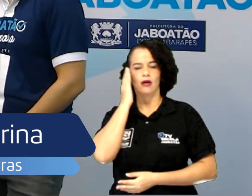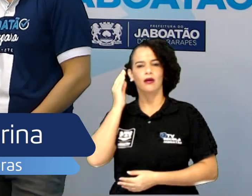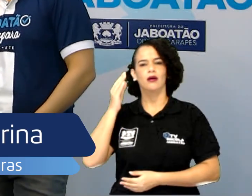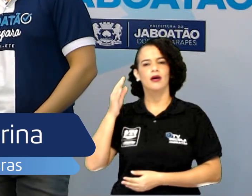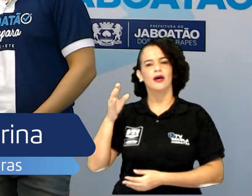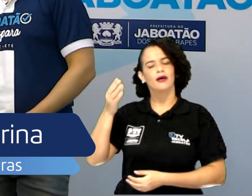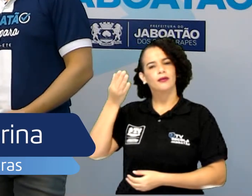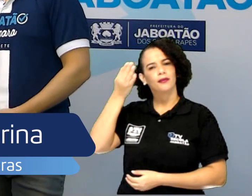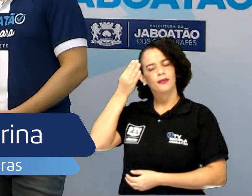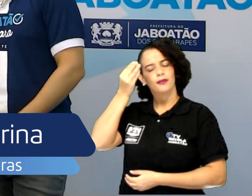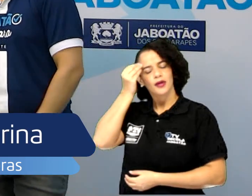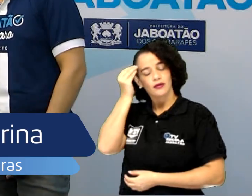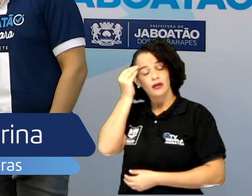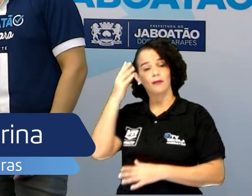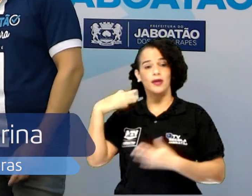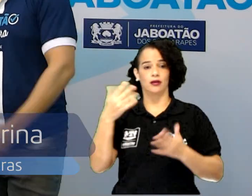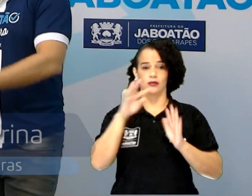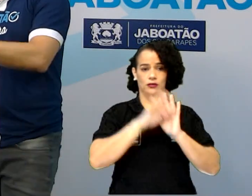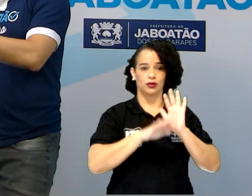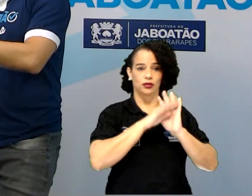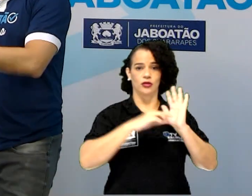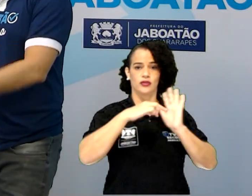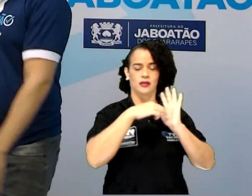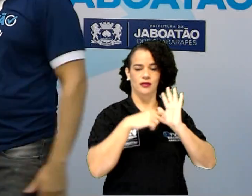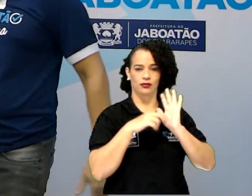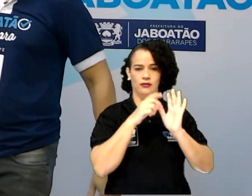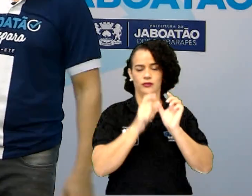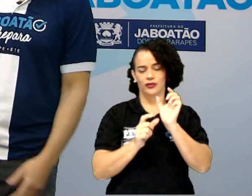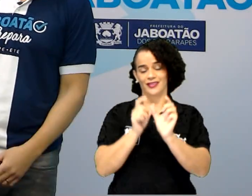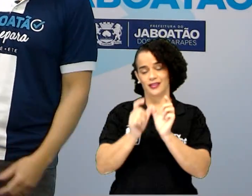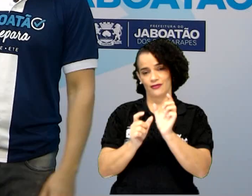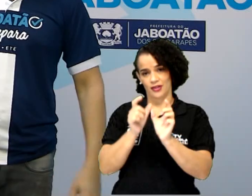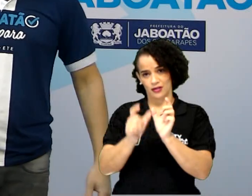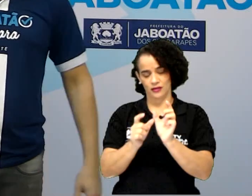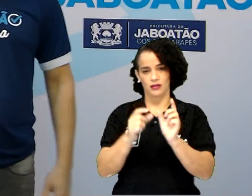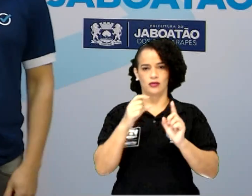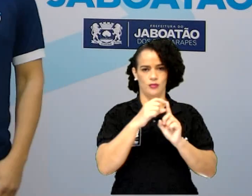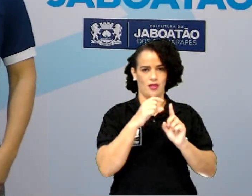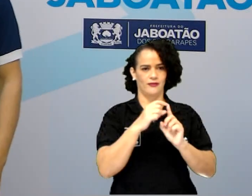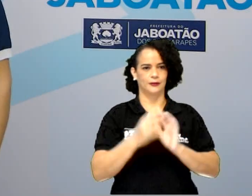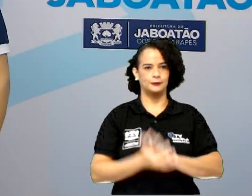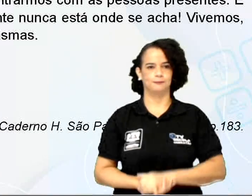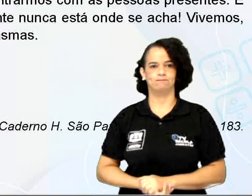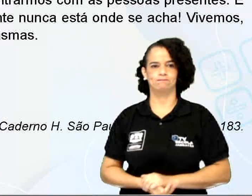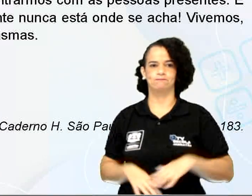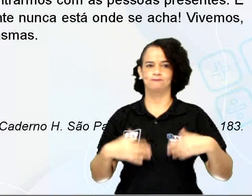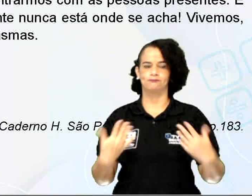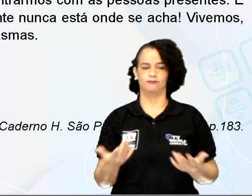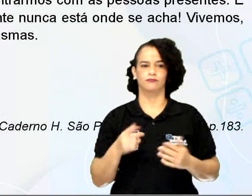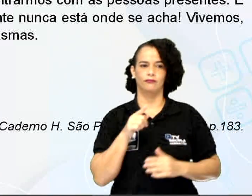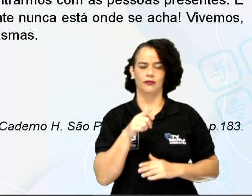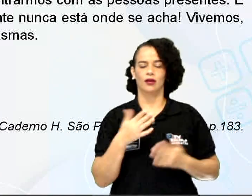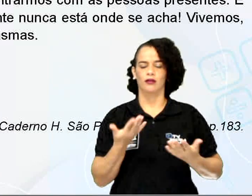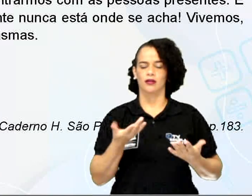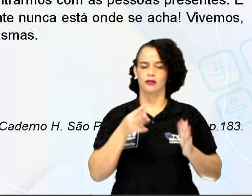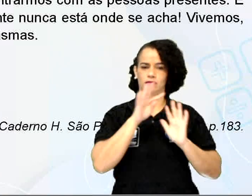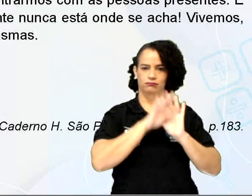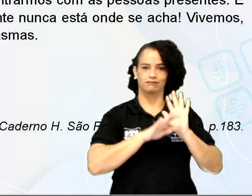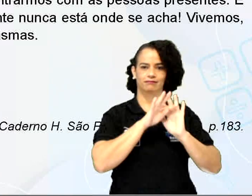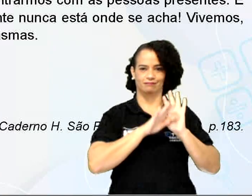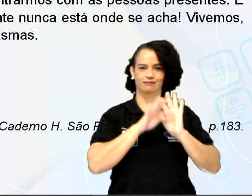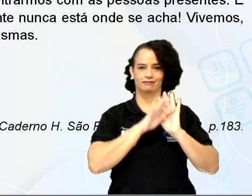textos, e significação das palavras, conforme eu já havia dito para vocês, ok? Vamos lá, pessoal, olha só, a gente tem agora aí um texto